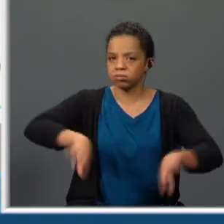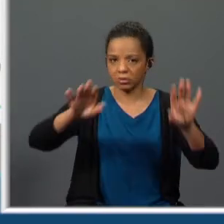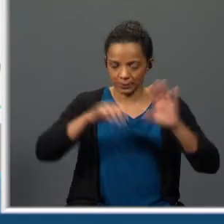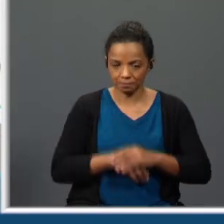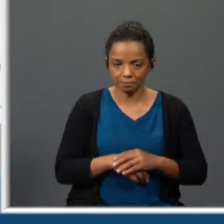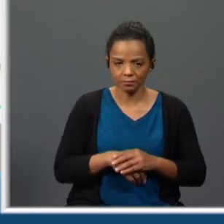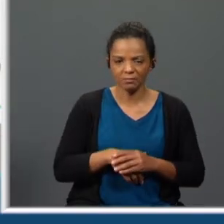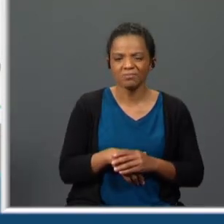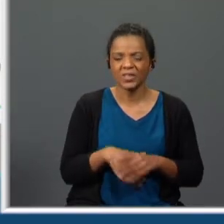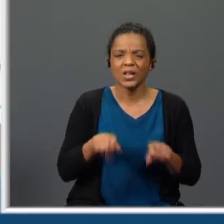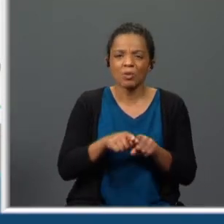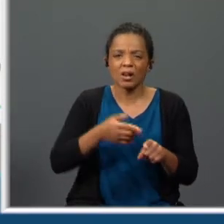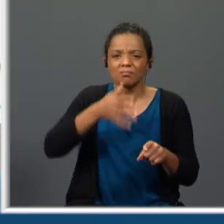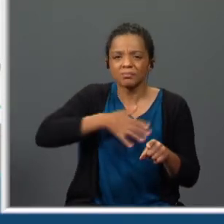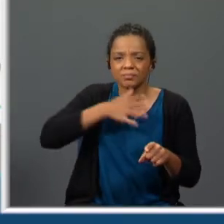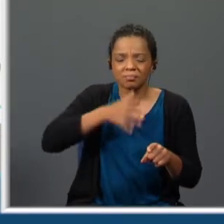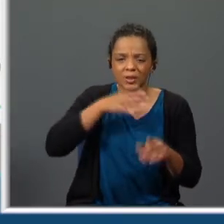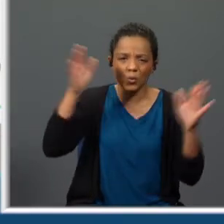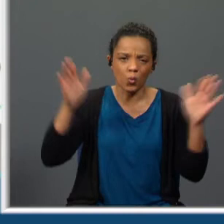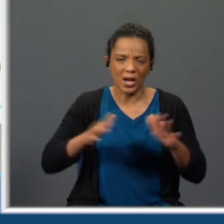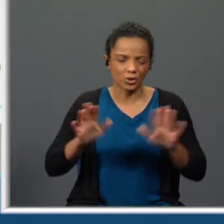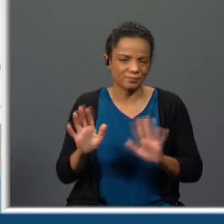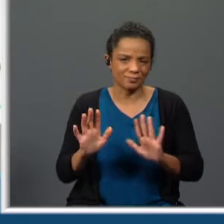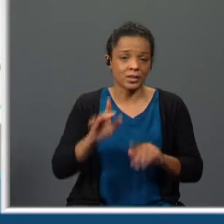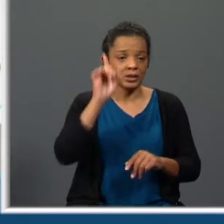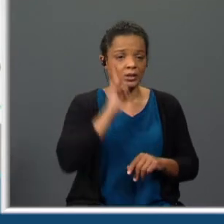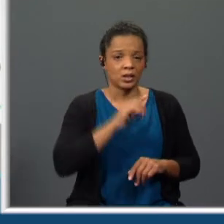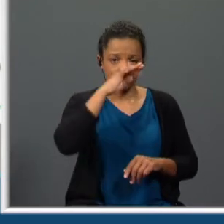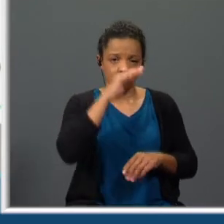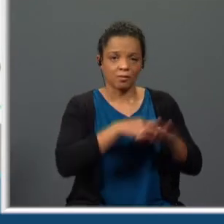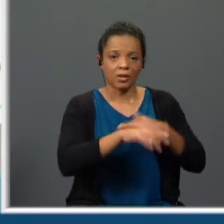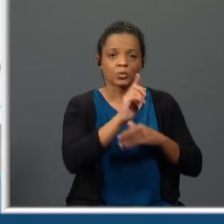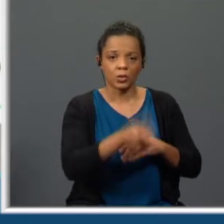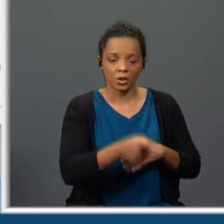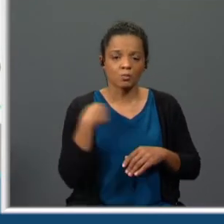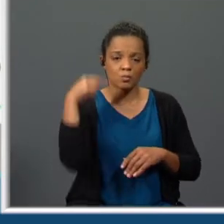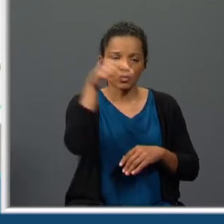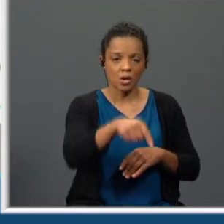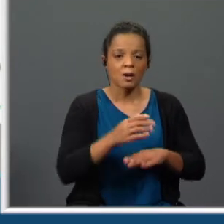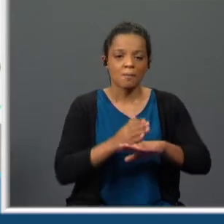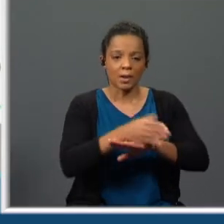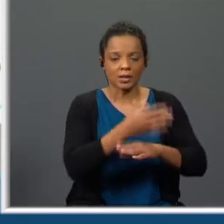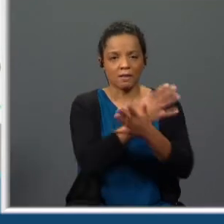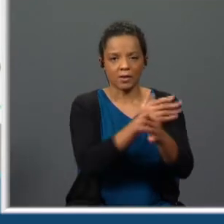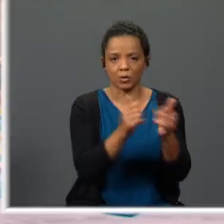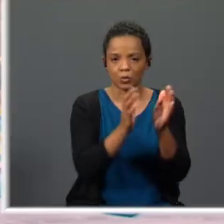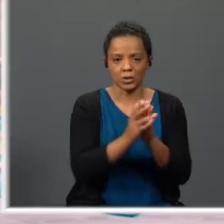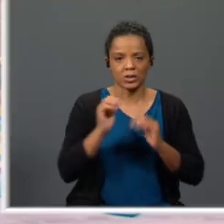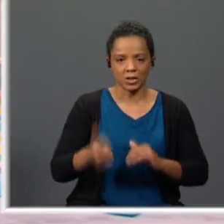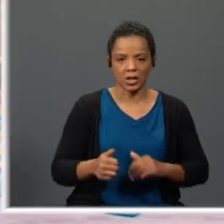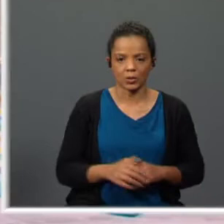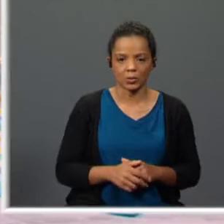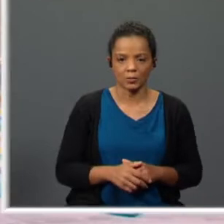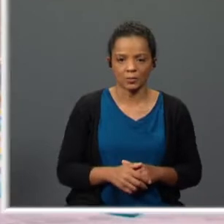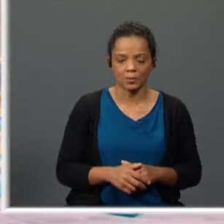anjo não se comove com os seus argumentos não restando a alternativa alcoviteira se não embarcar no batelo infernal e aqui está tudo certo então